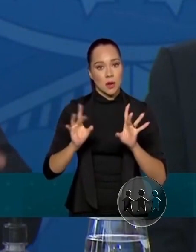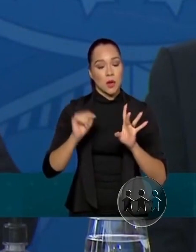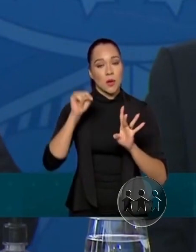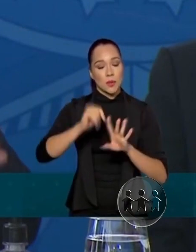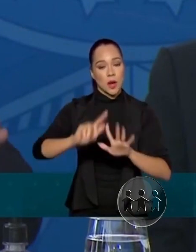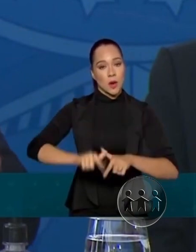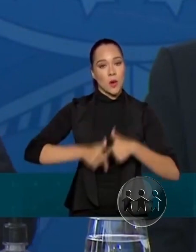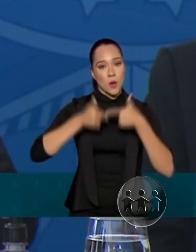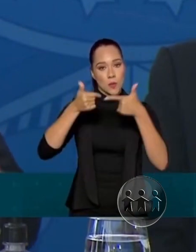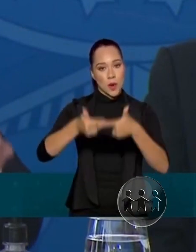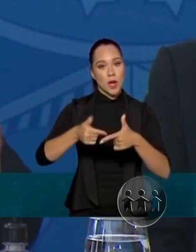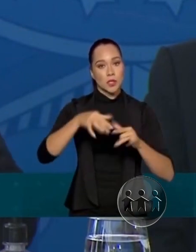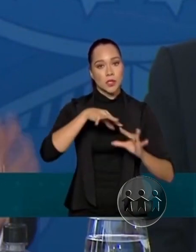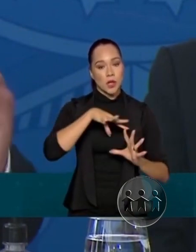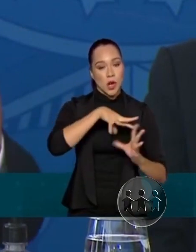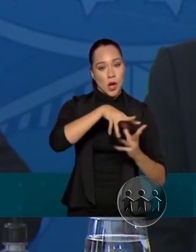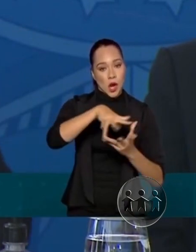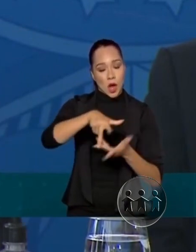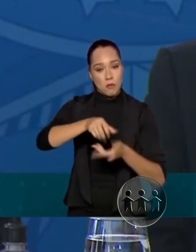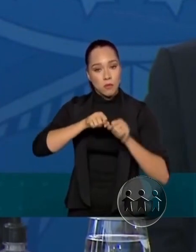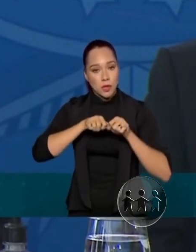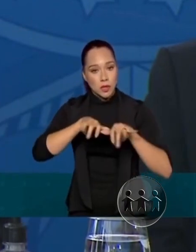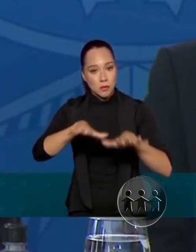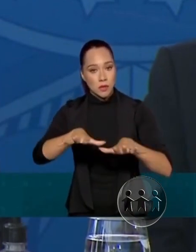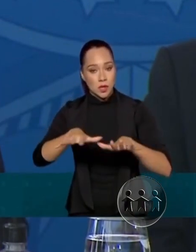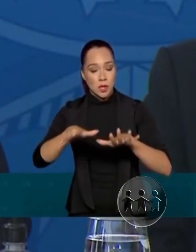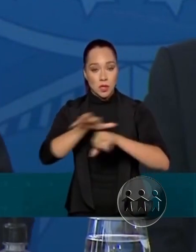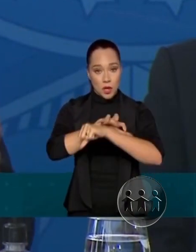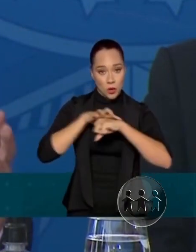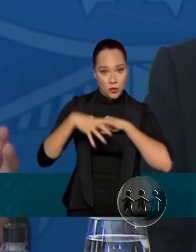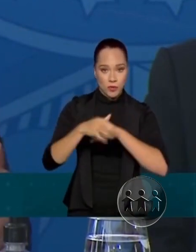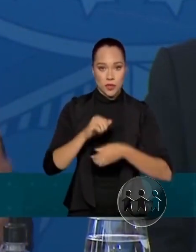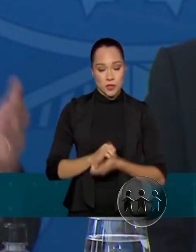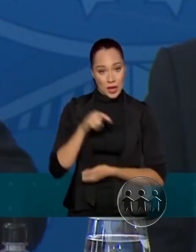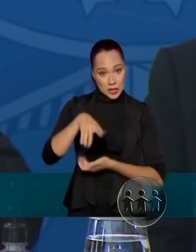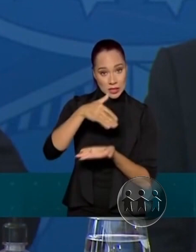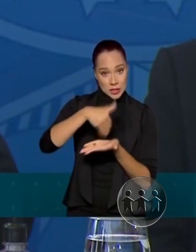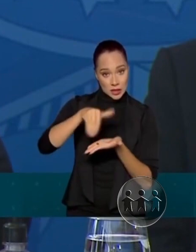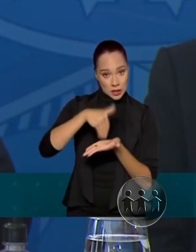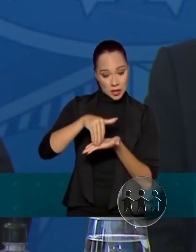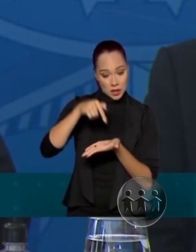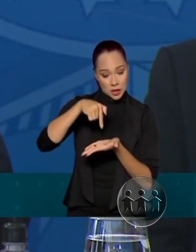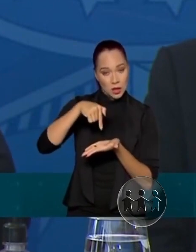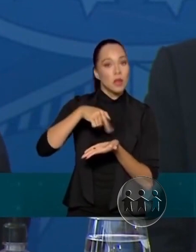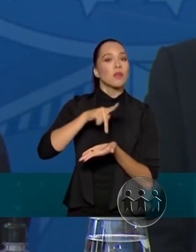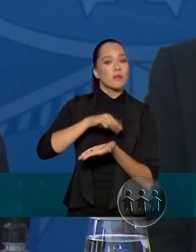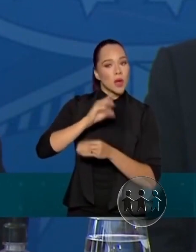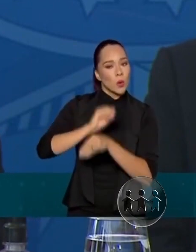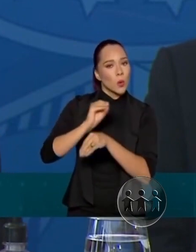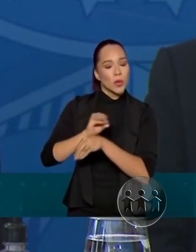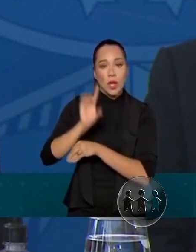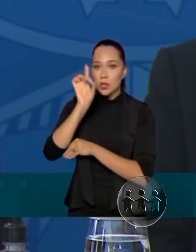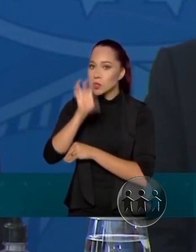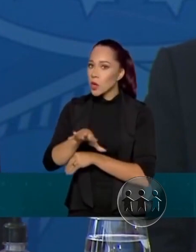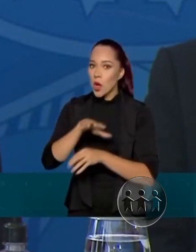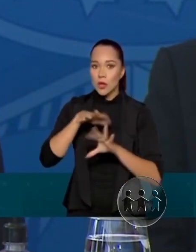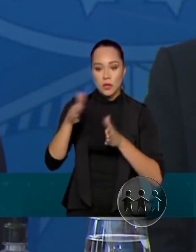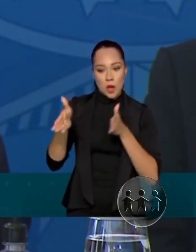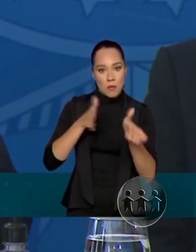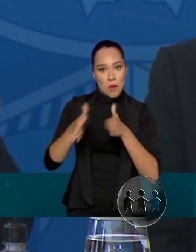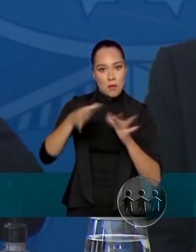o combate à pandemia da Covid-19. Essa secretaria vai cuidar somente da pandemia,